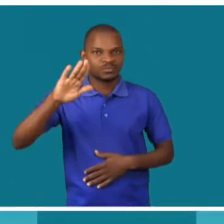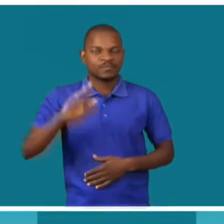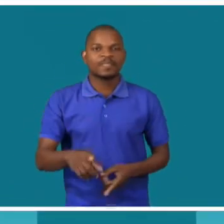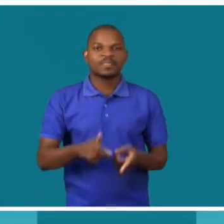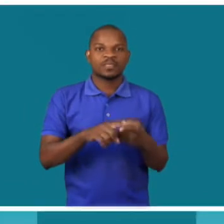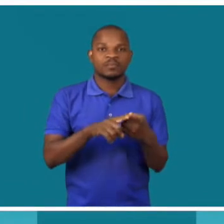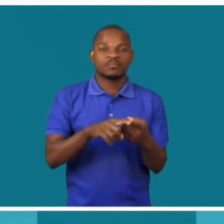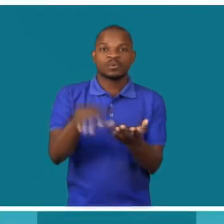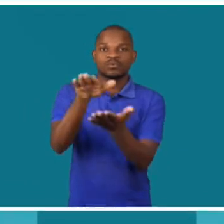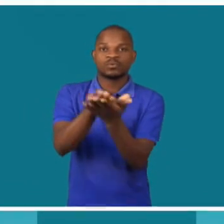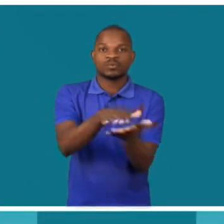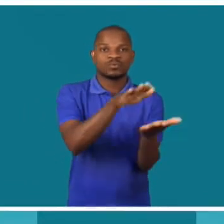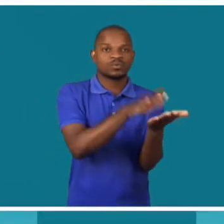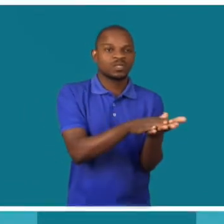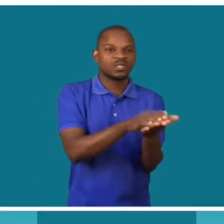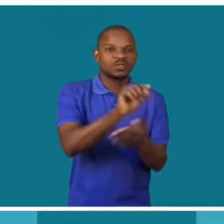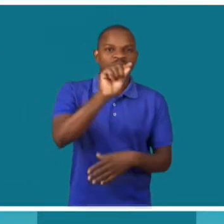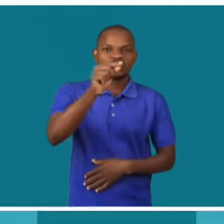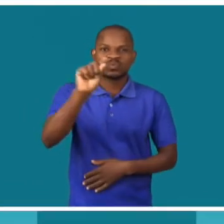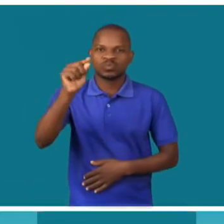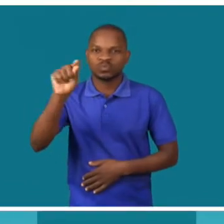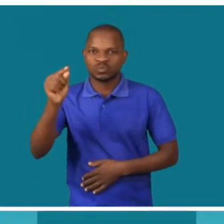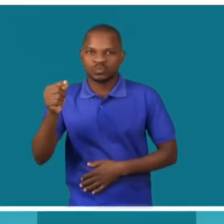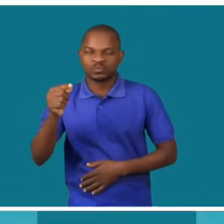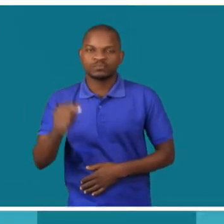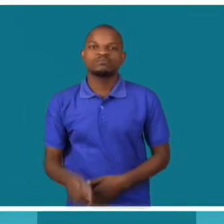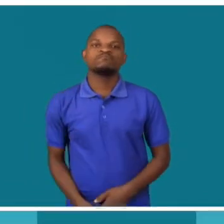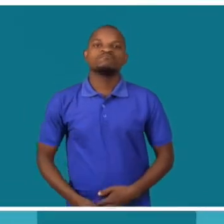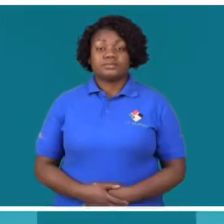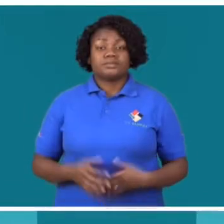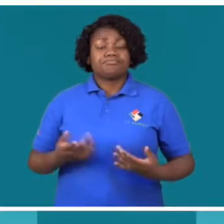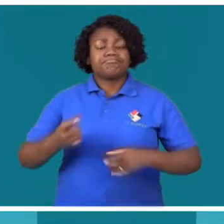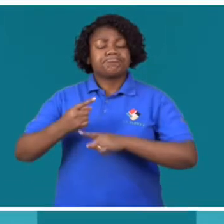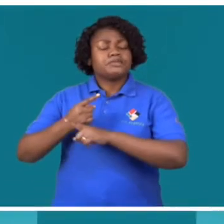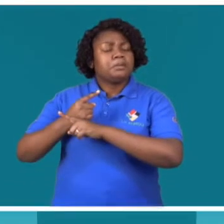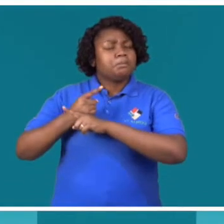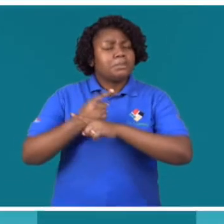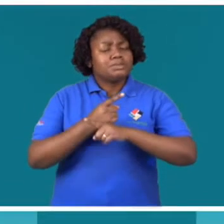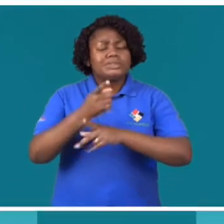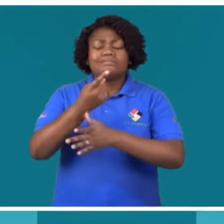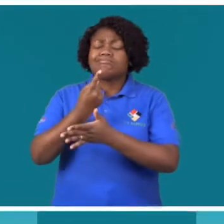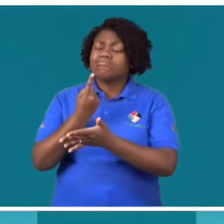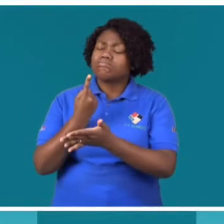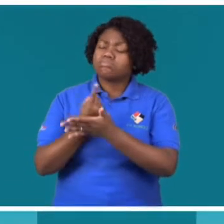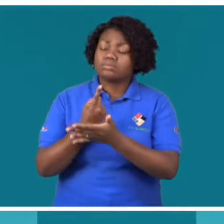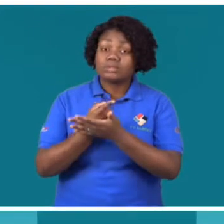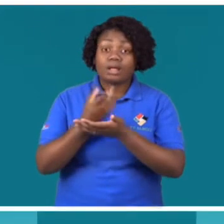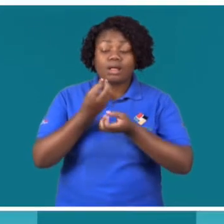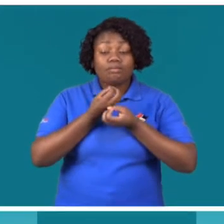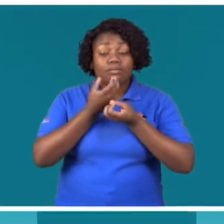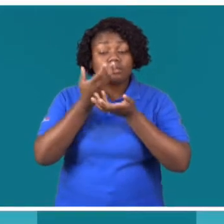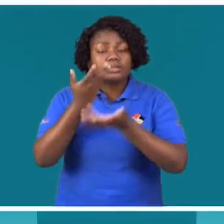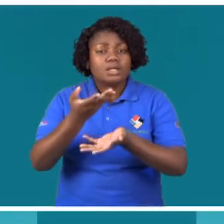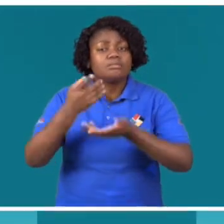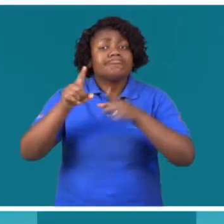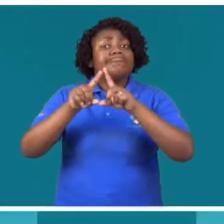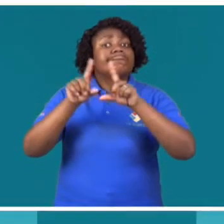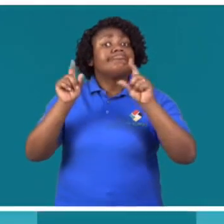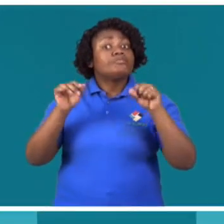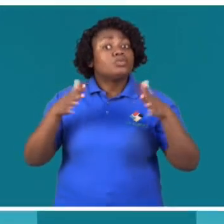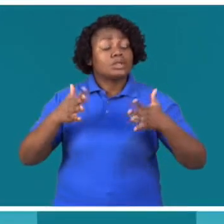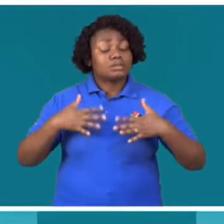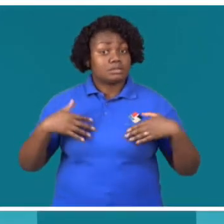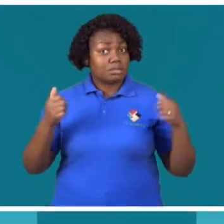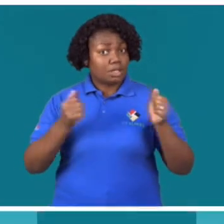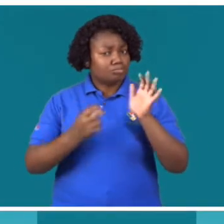principalmente para as zonas mais recónditas. Na ocasião, os participantes destacaram a importância da